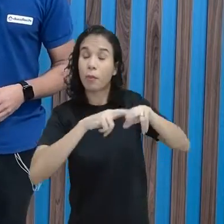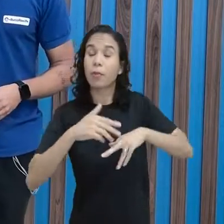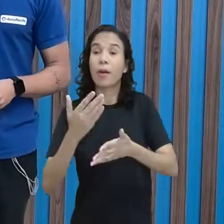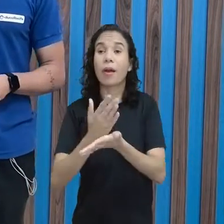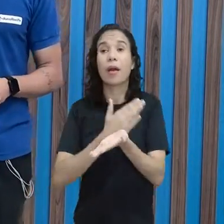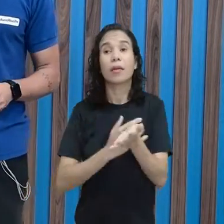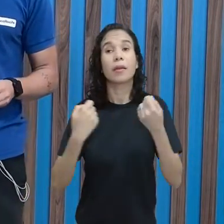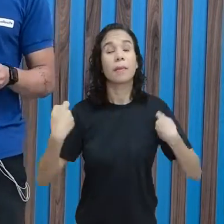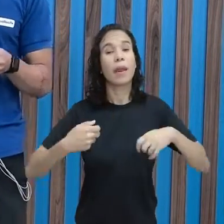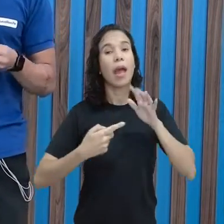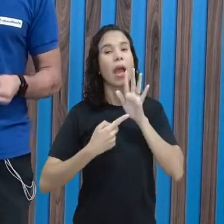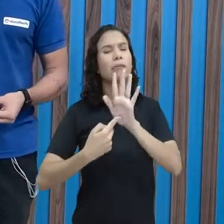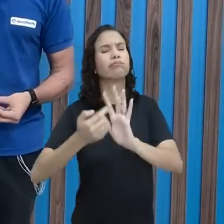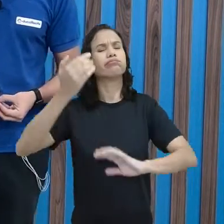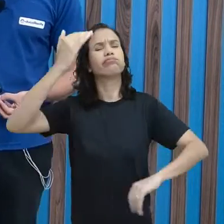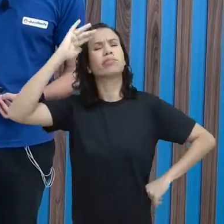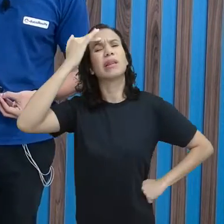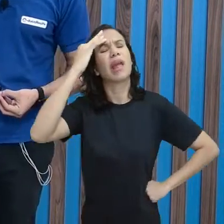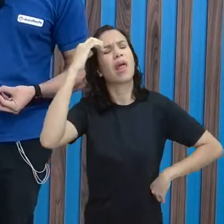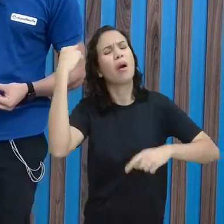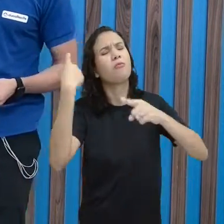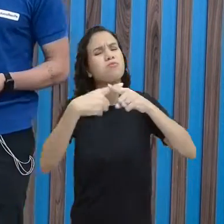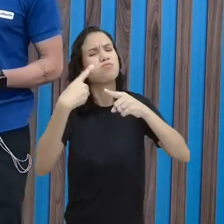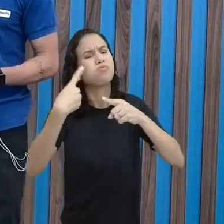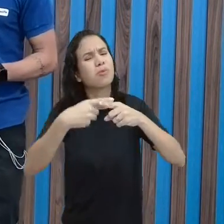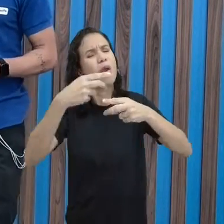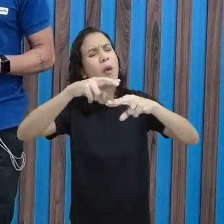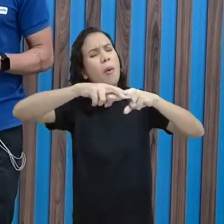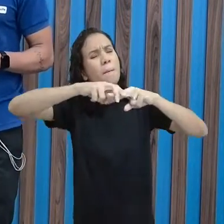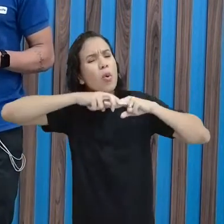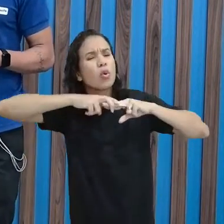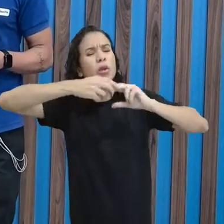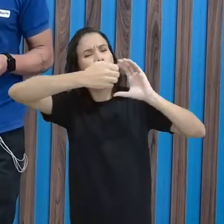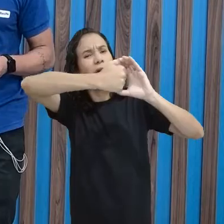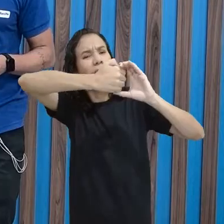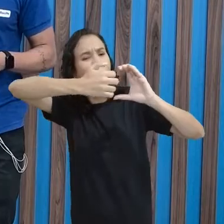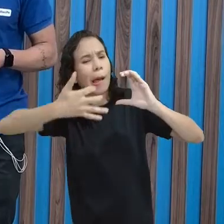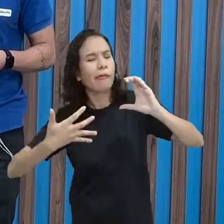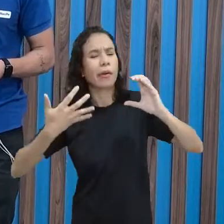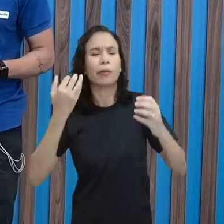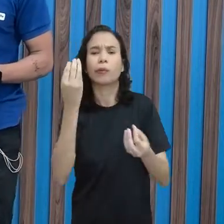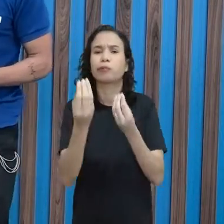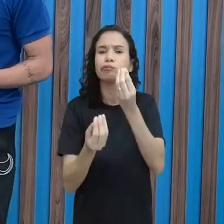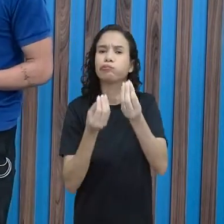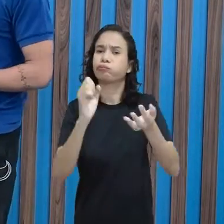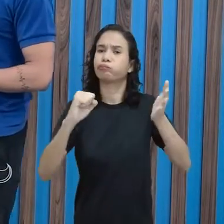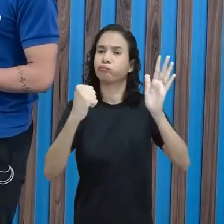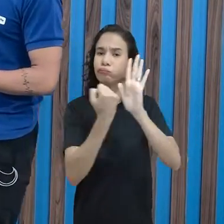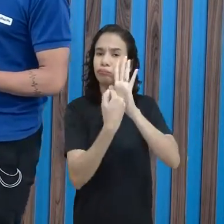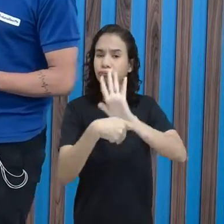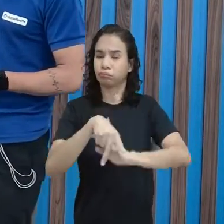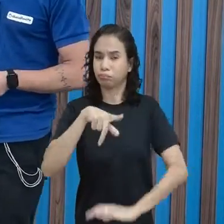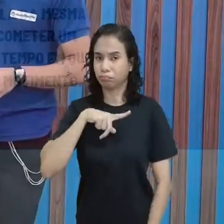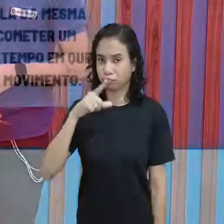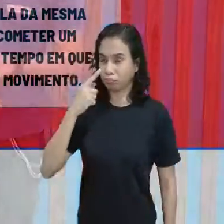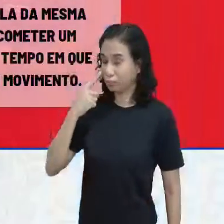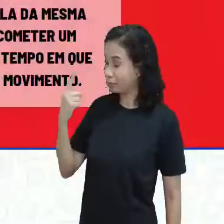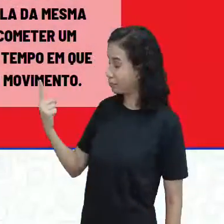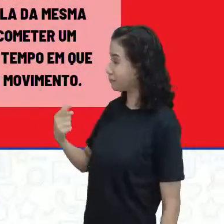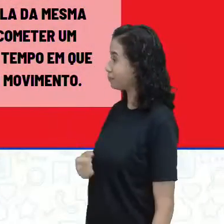a gente precisa entender o porquê dessa classificação, né? Como é que ela é denominada. Então, vamos aí, ó.